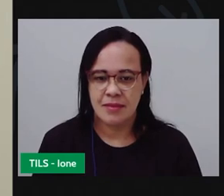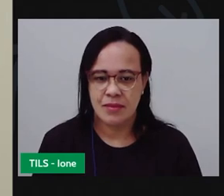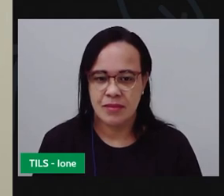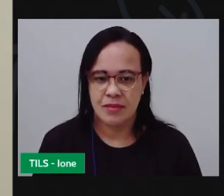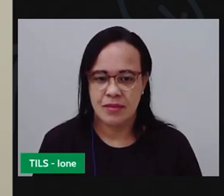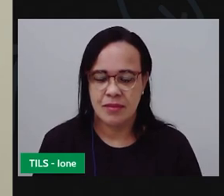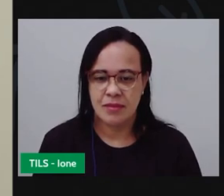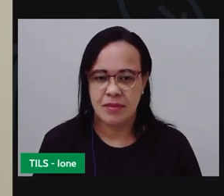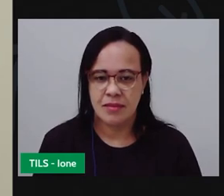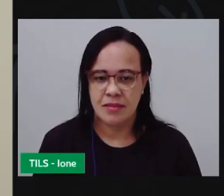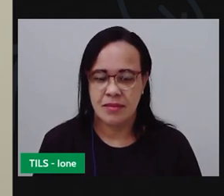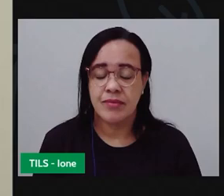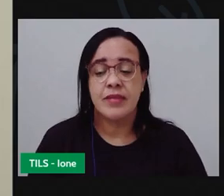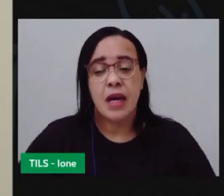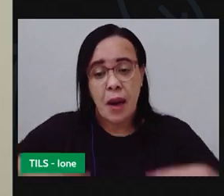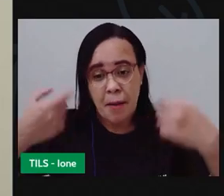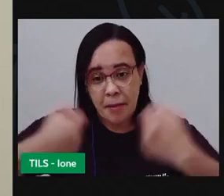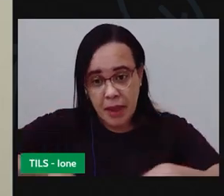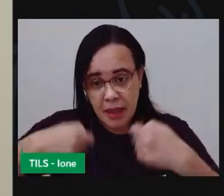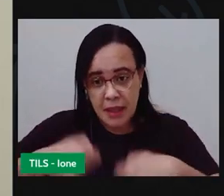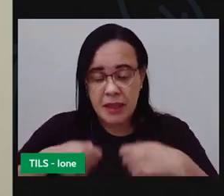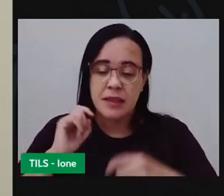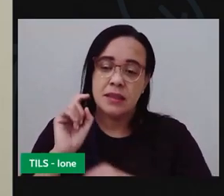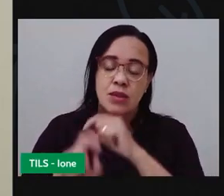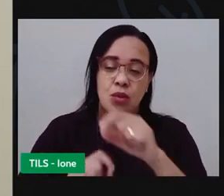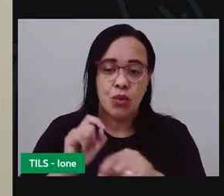supervisão de um adulto, tá?